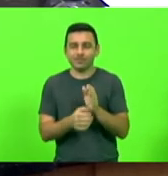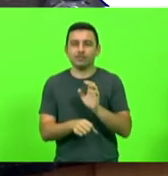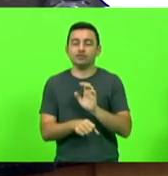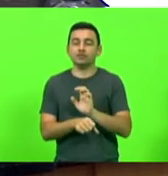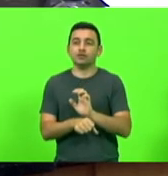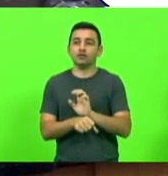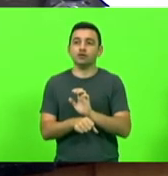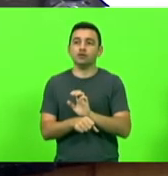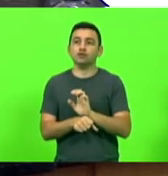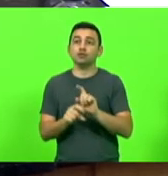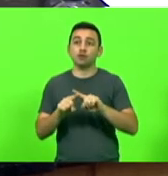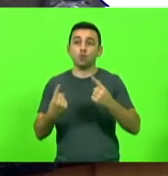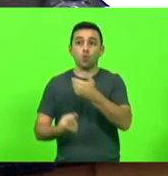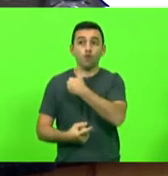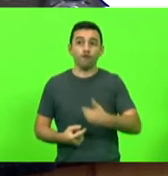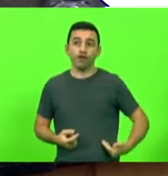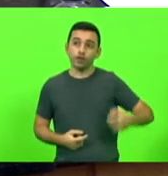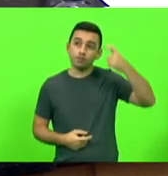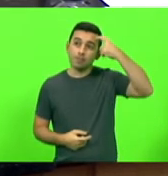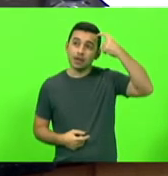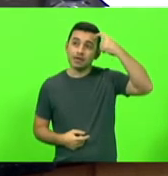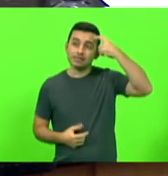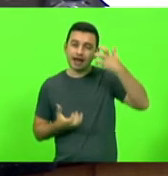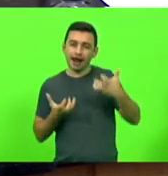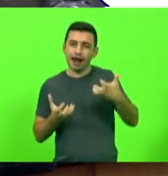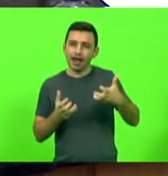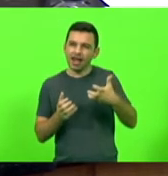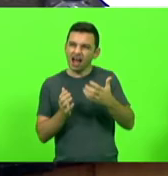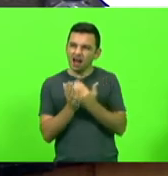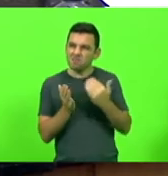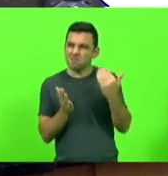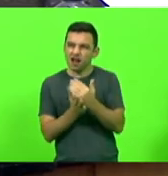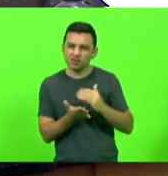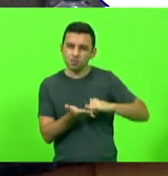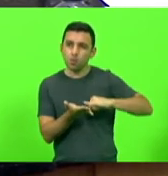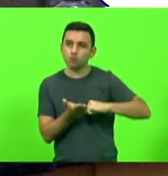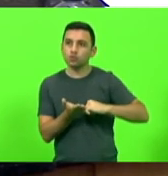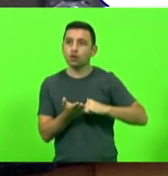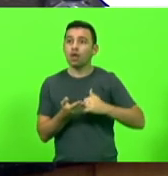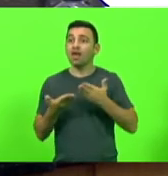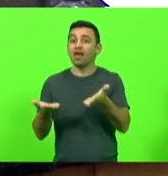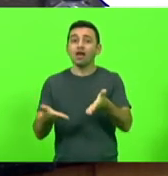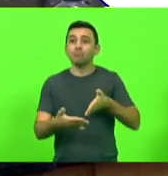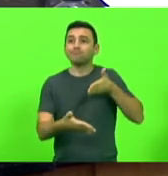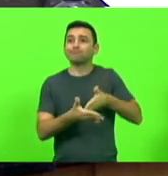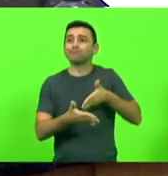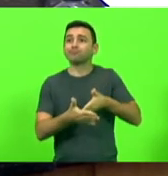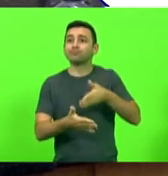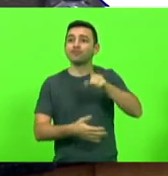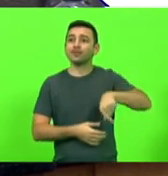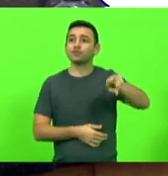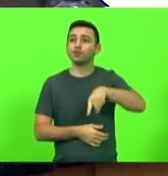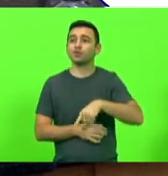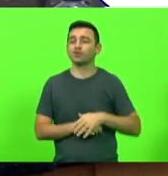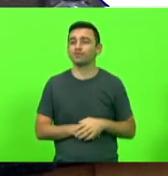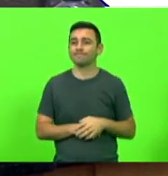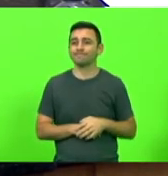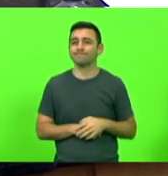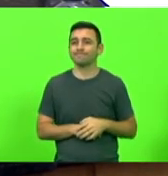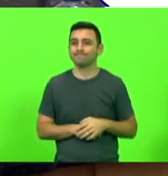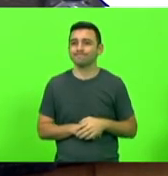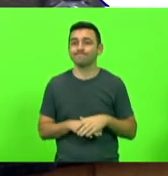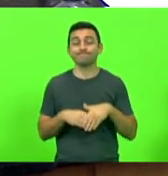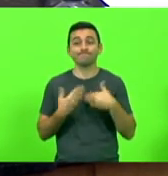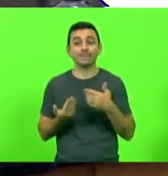governo, que só pensa em tirar mais dinheiro do catarinense, ele vetou, vetou esse artigo, vetou, e